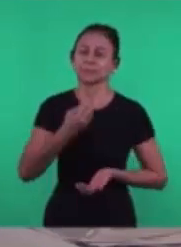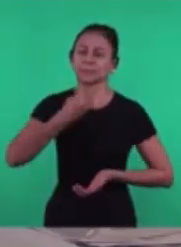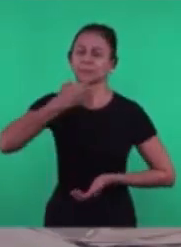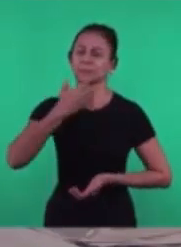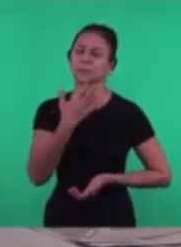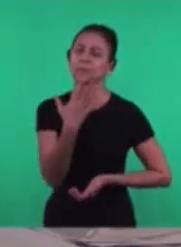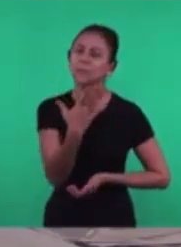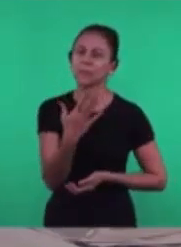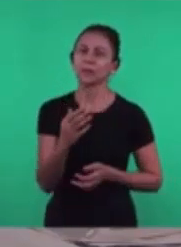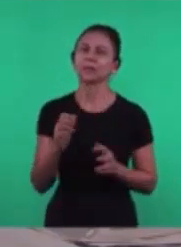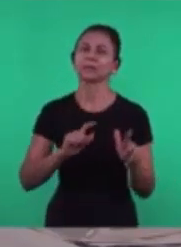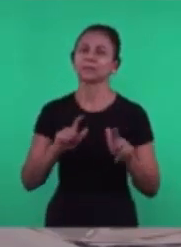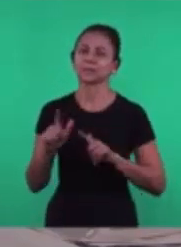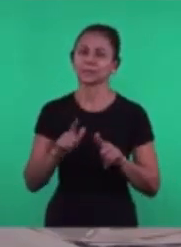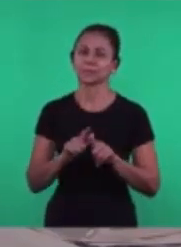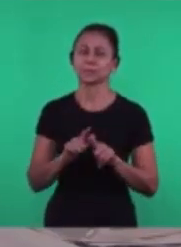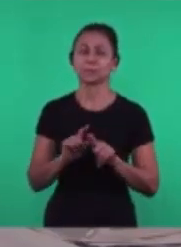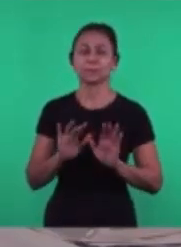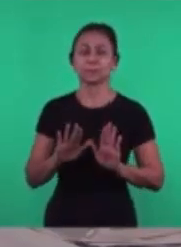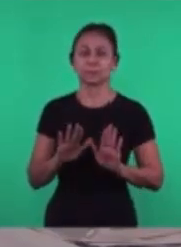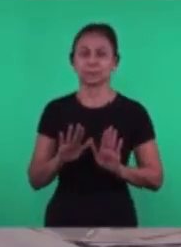Mas nós gostaríamos de hoje